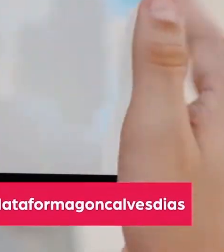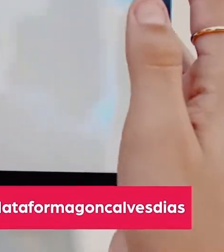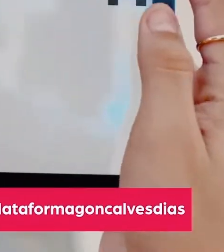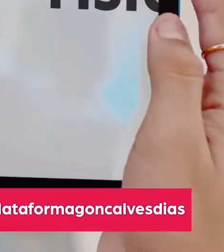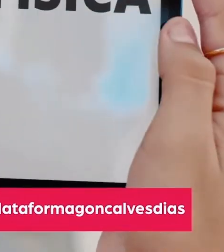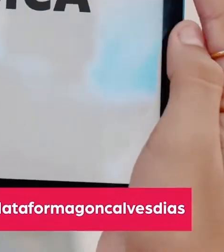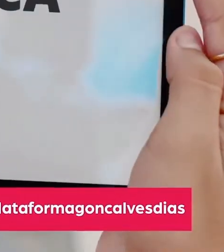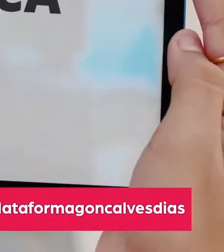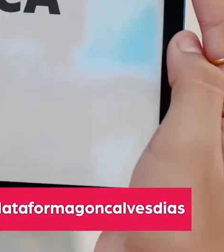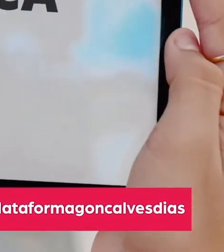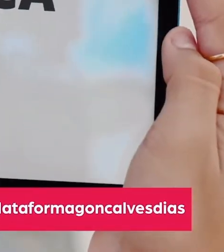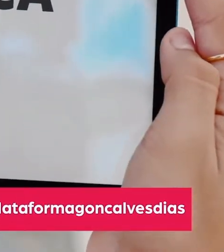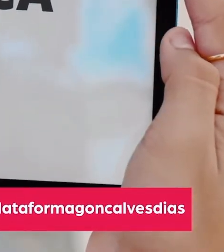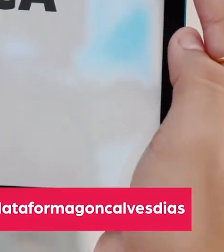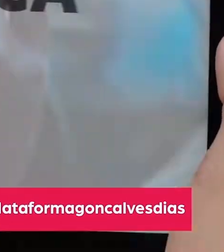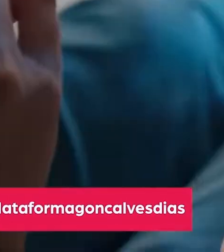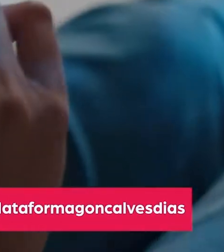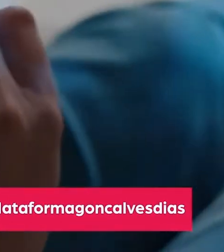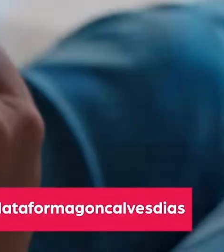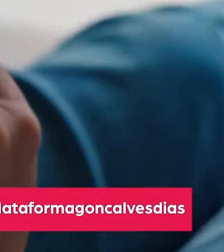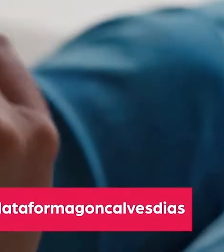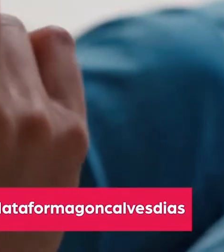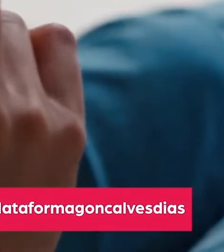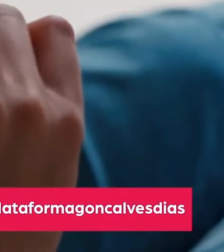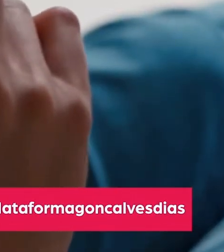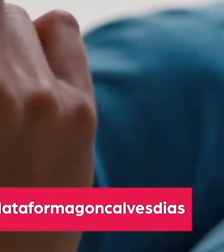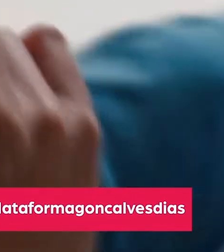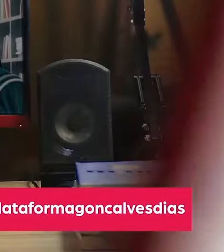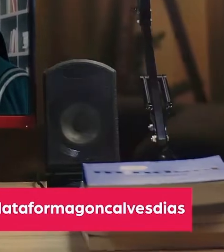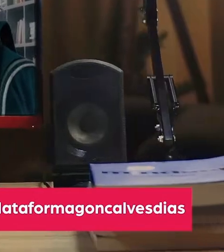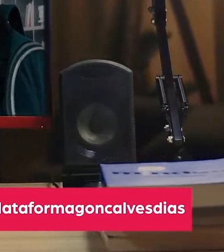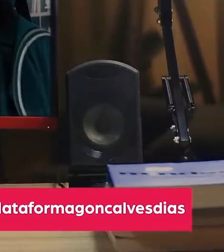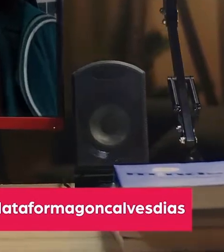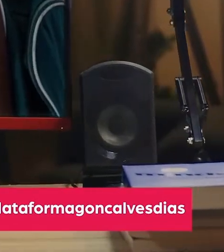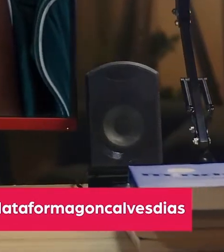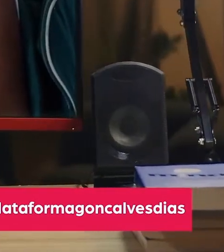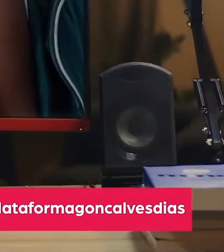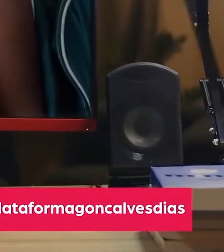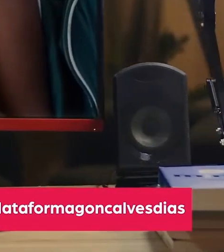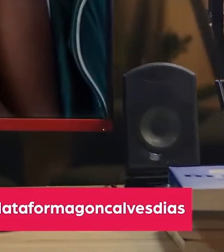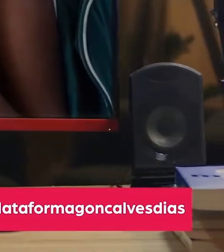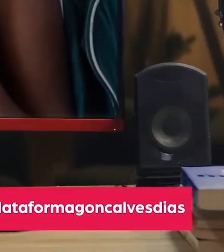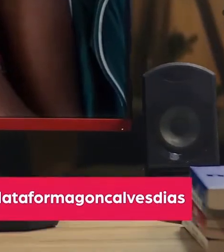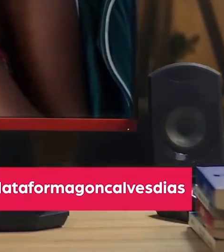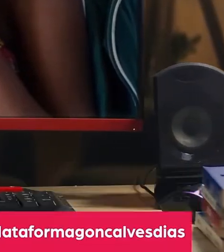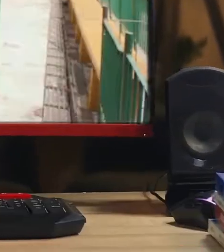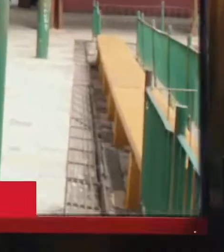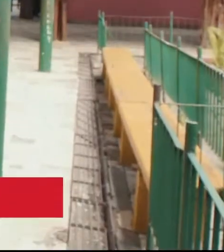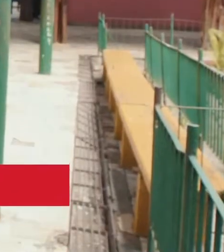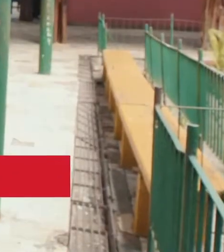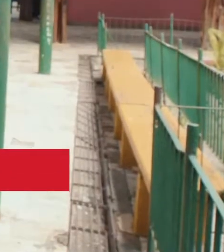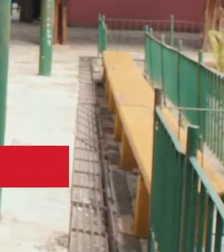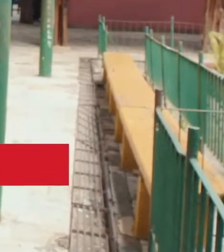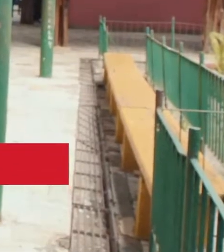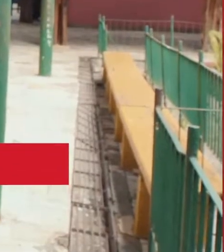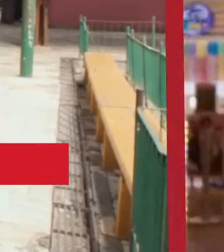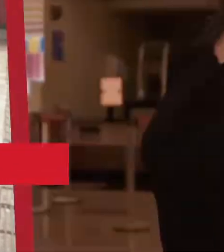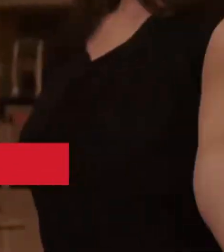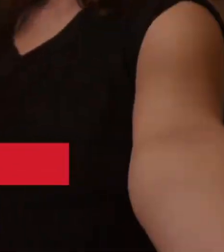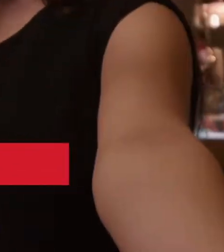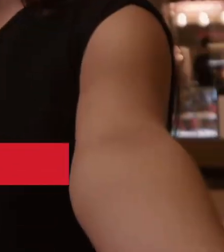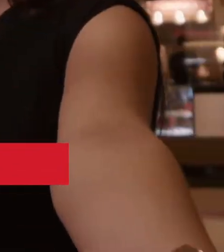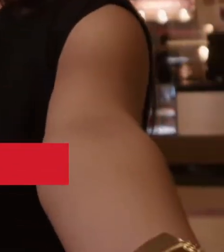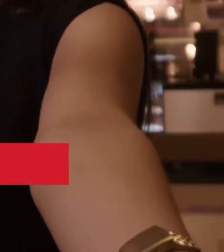Aulas pelo canal do YouTube, dicas pelo Instagram, conteúdos para downloads no site e muito mais. Plataforma